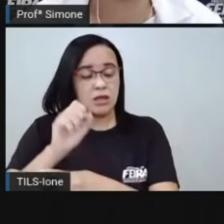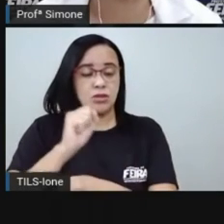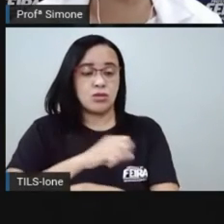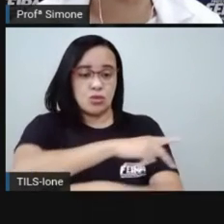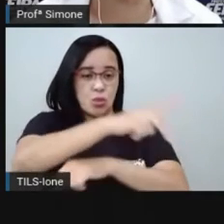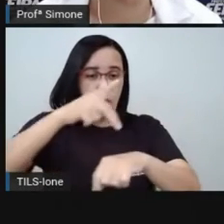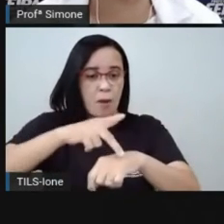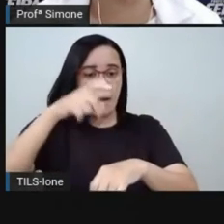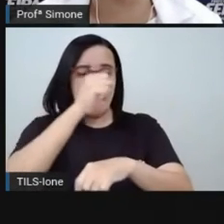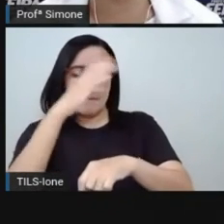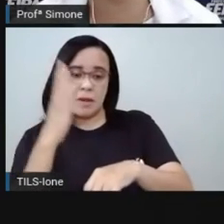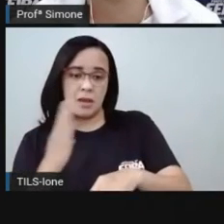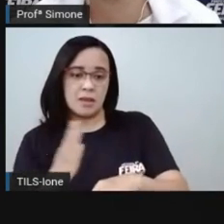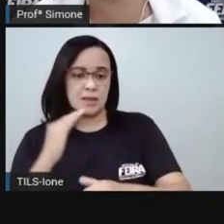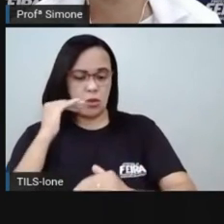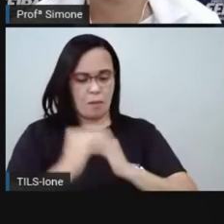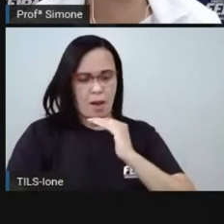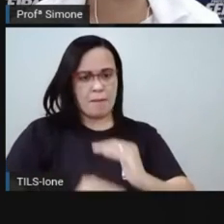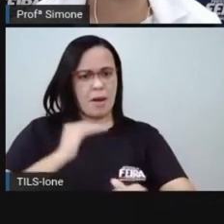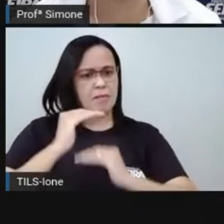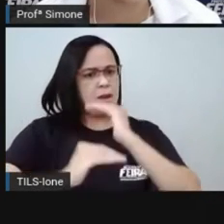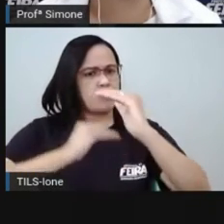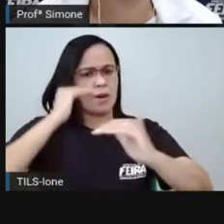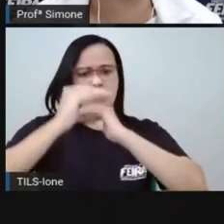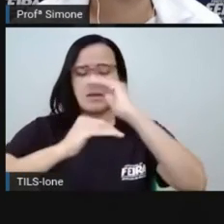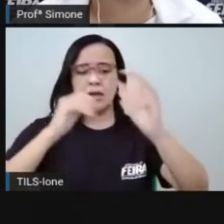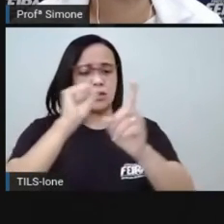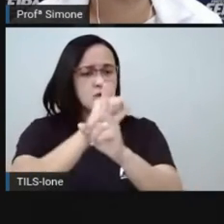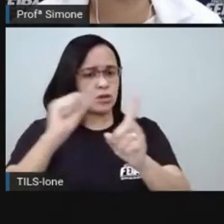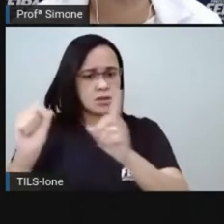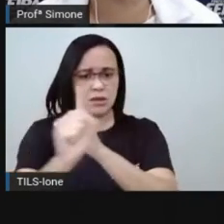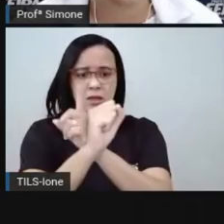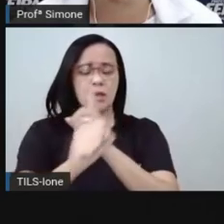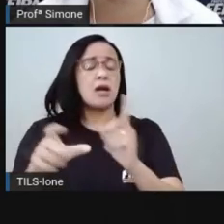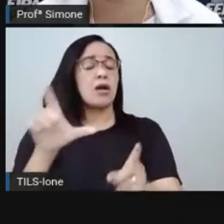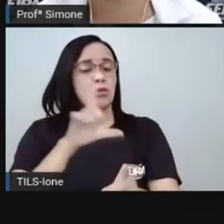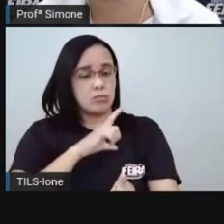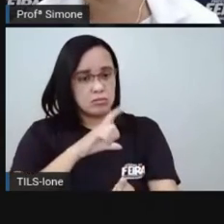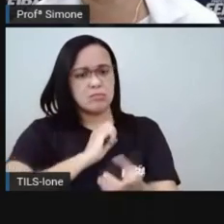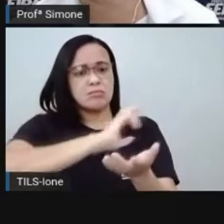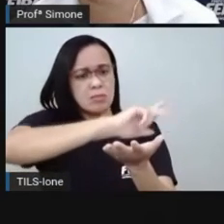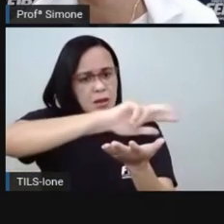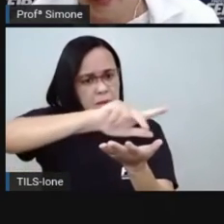também na medida que garantiu direitos a vários setores da sociedade.